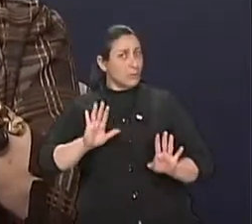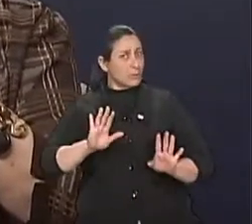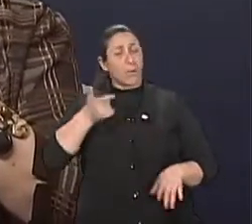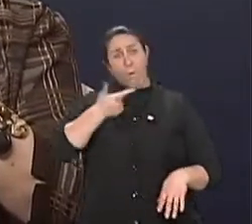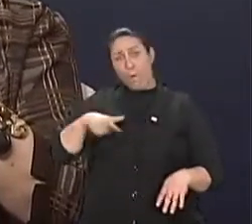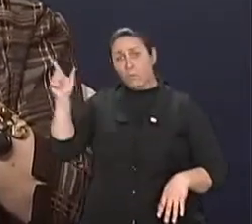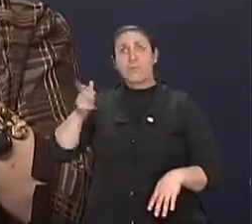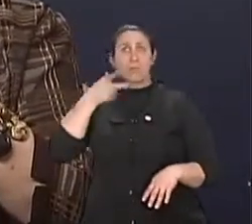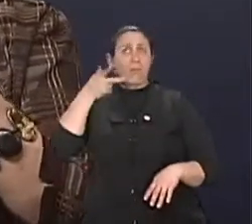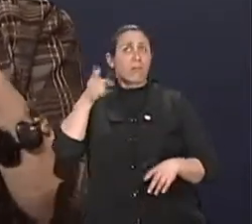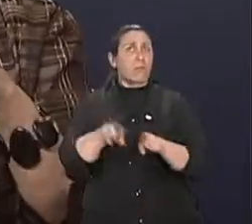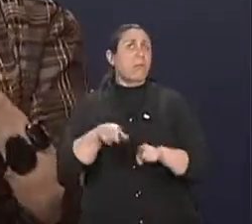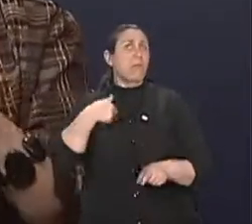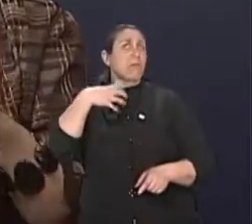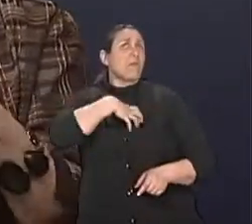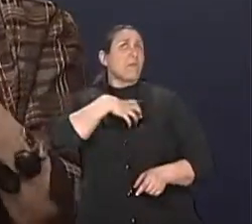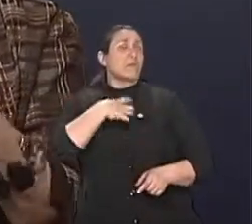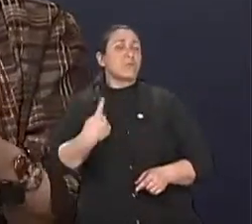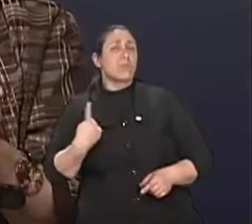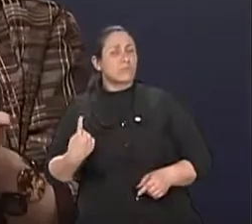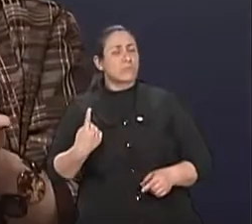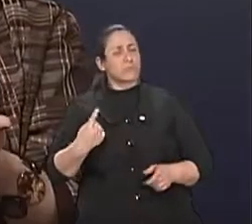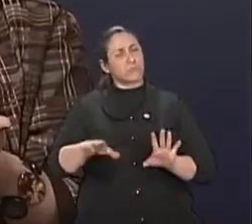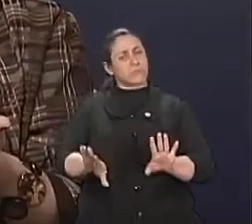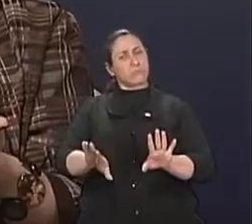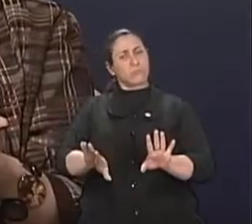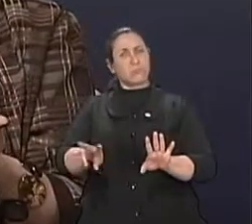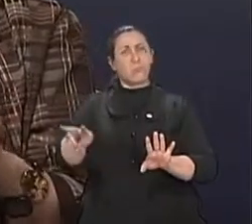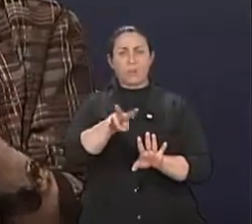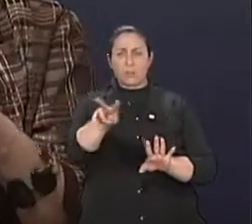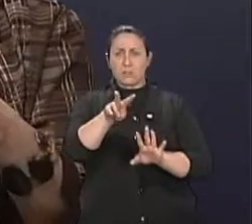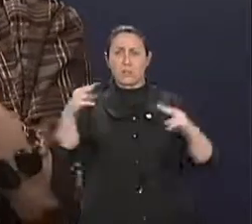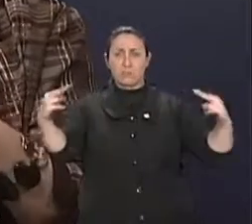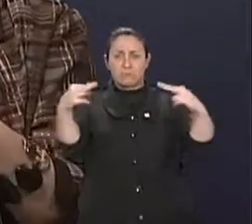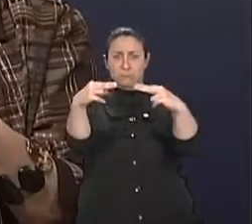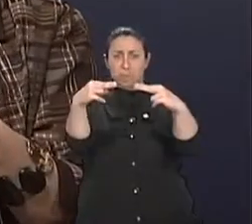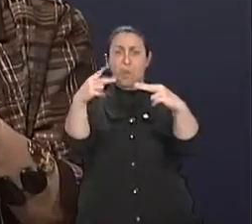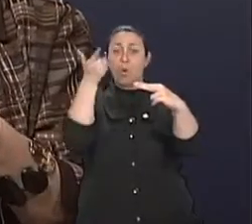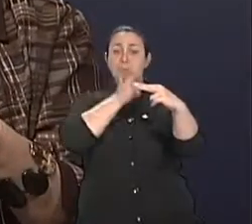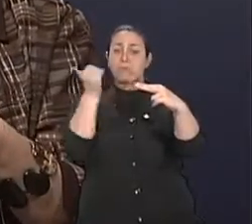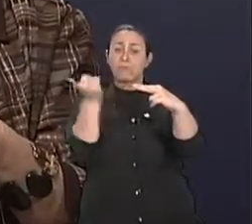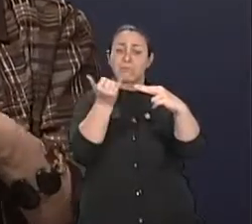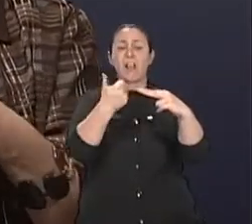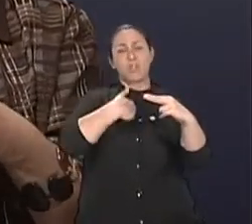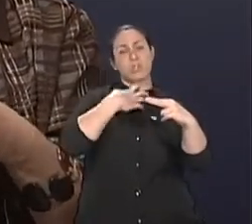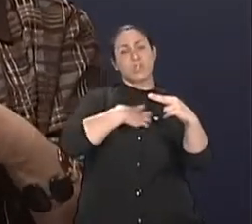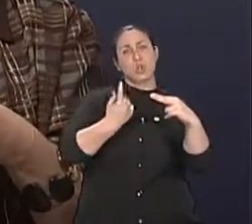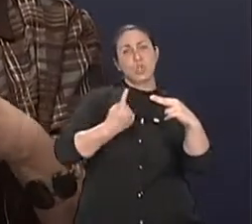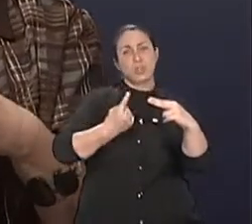também a solidão dele. E os dois não conseguiram se comunicar. Porque o que que é a união, né? É